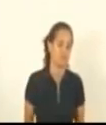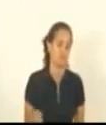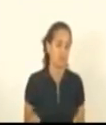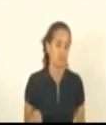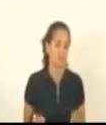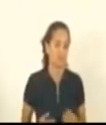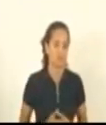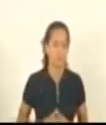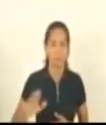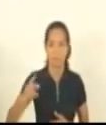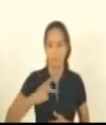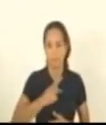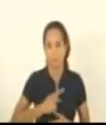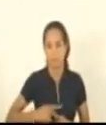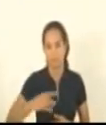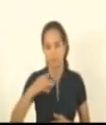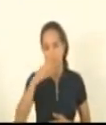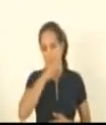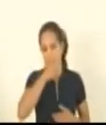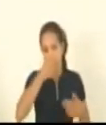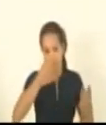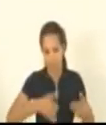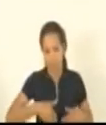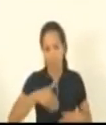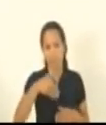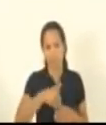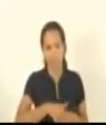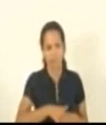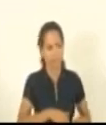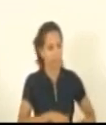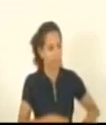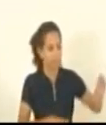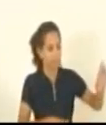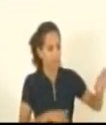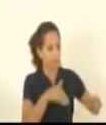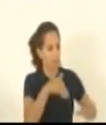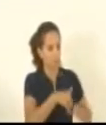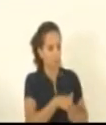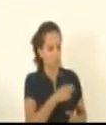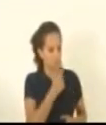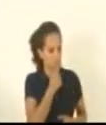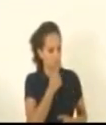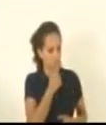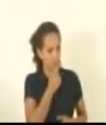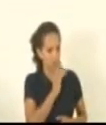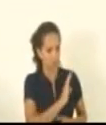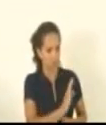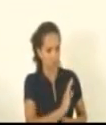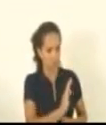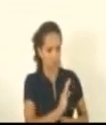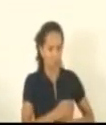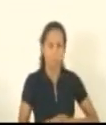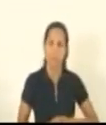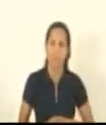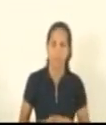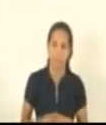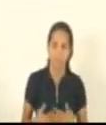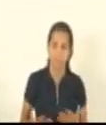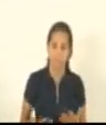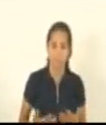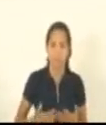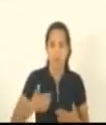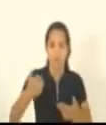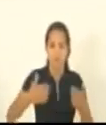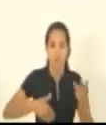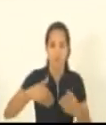senhor presidente, só para justificar a votação, também assim como... eu não terminei a votação ainda Perdão, presidente. É por isso. Perdão. A justificativa de